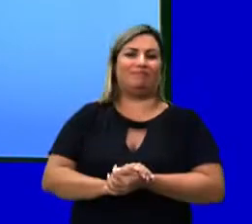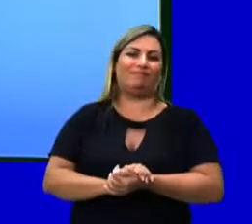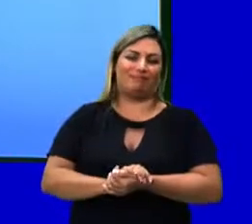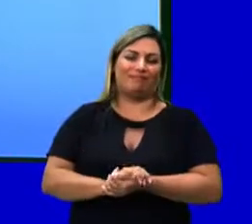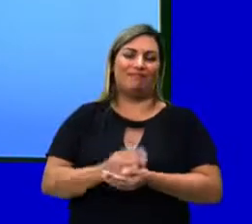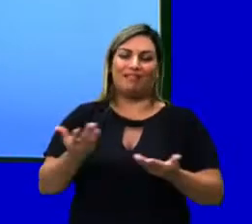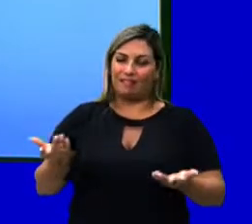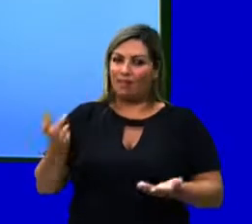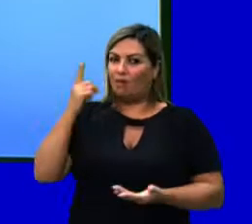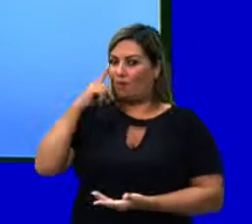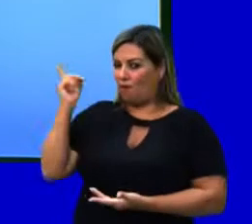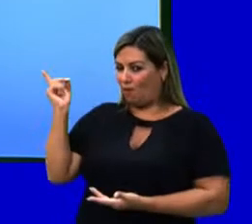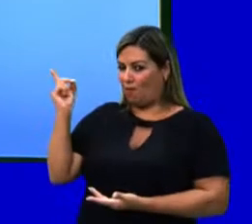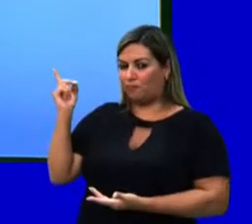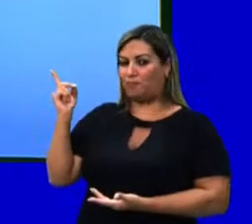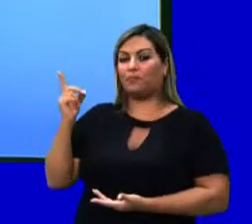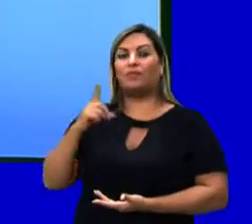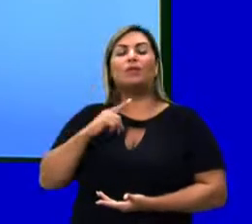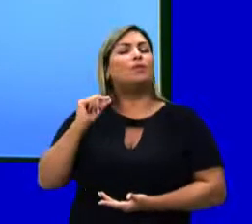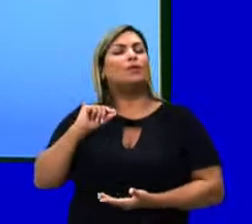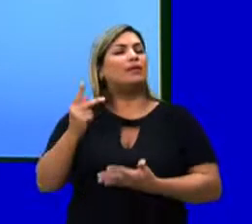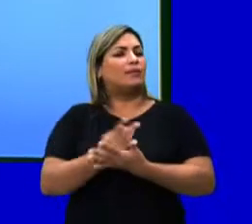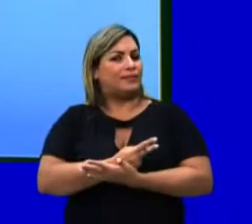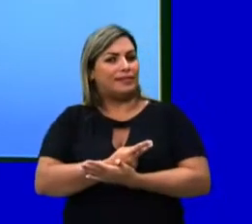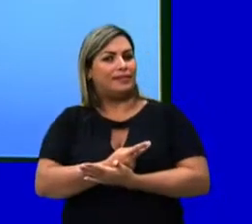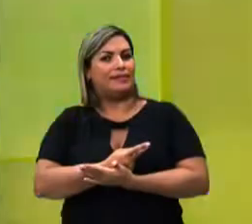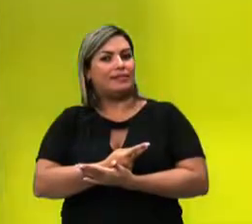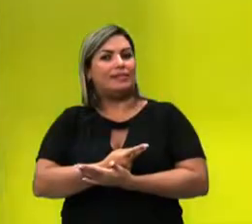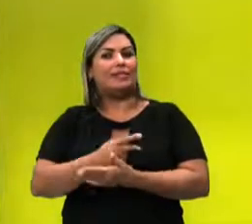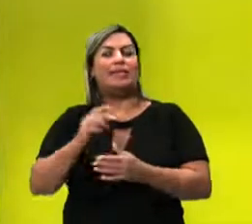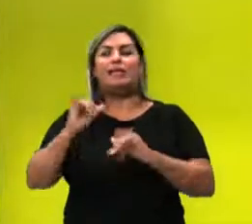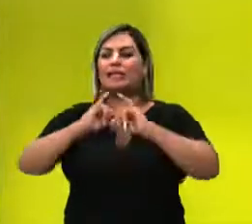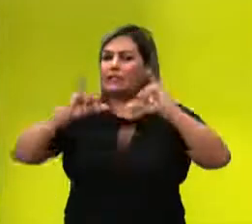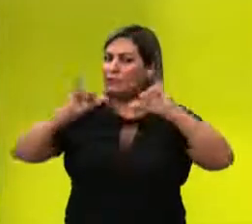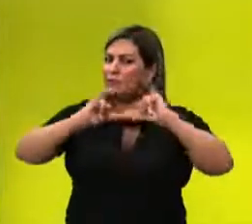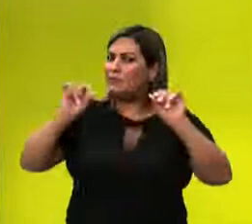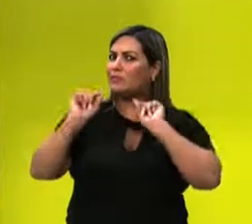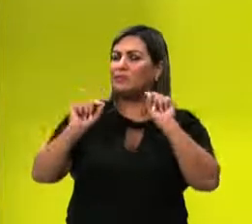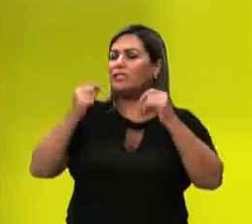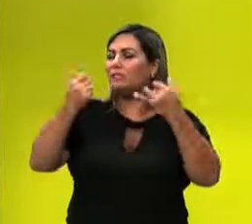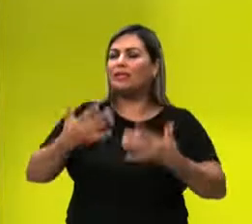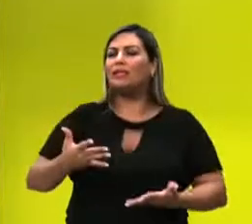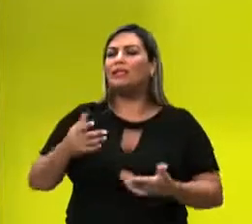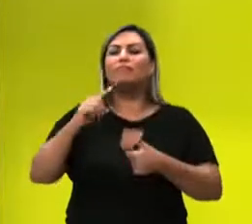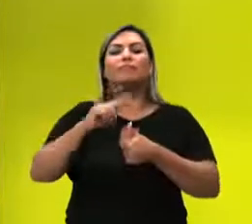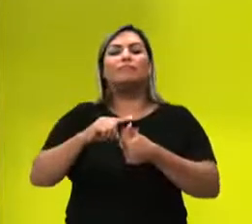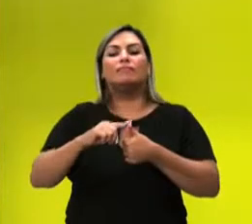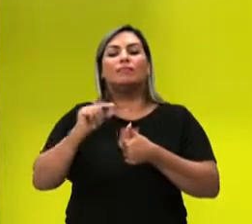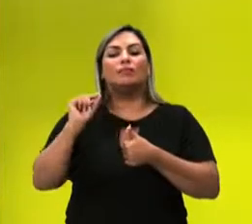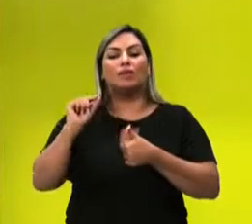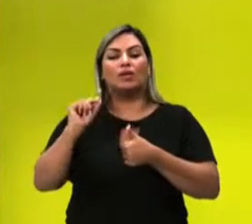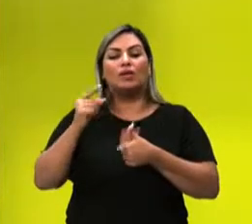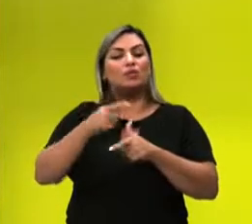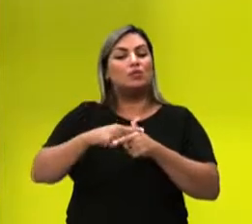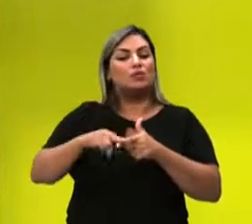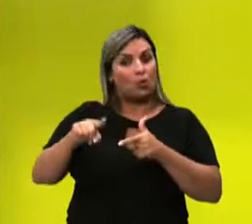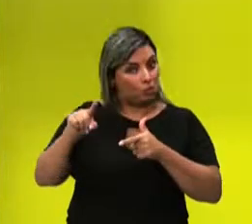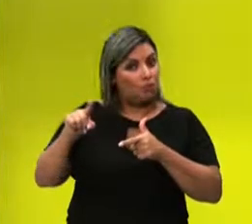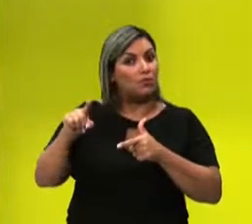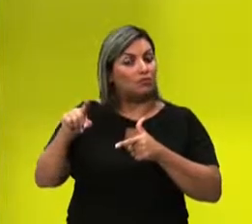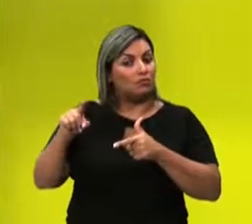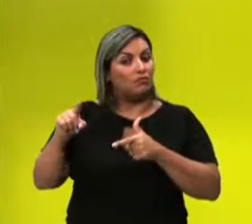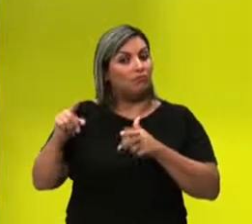Olha só aí, pessoal. Então, do que se trata esse enunciado? Ele explicou sobre uma